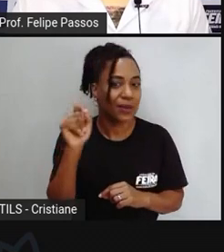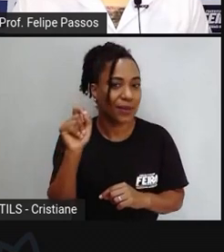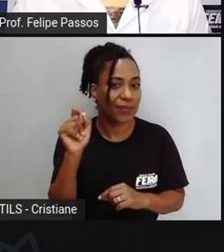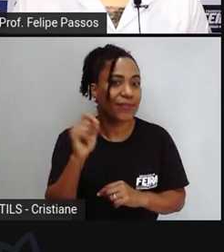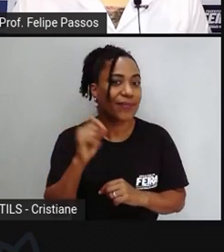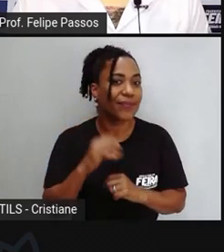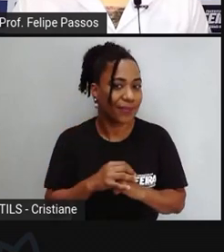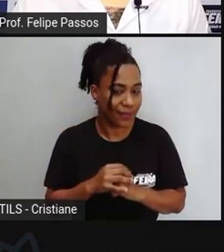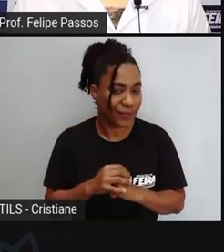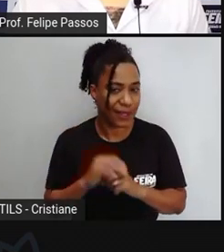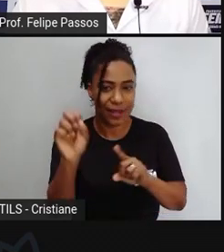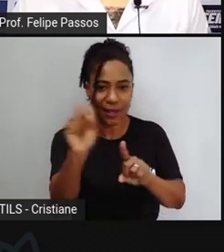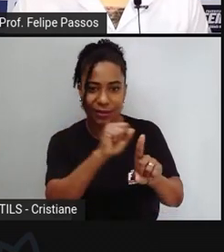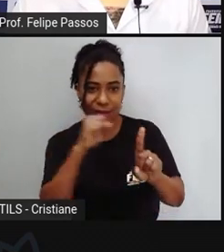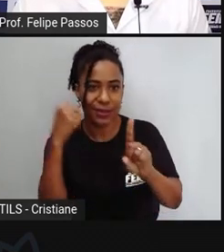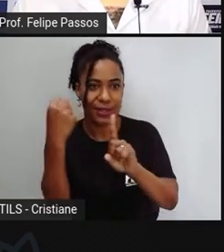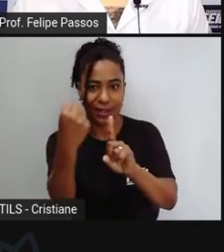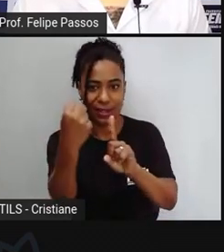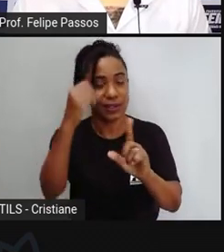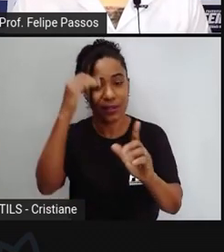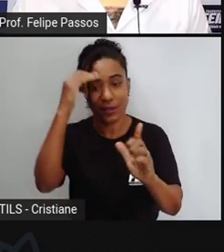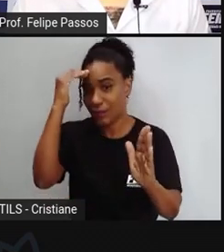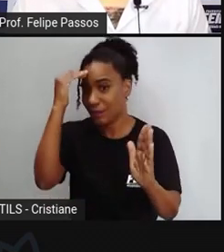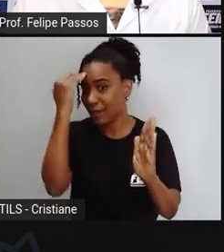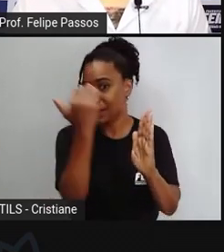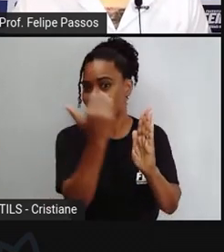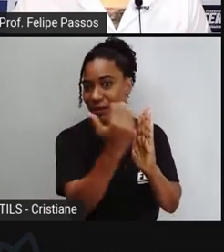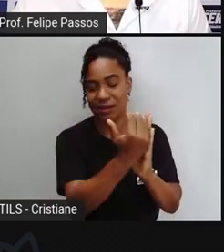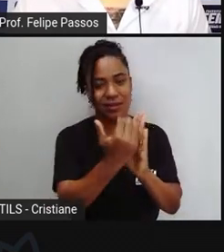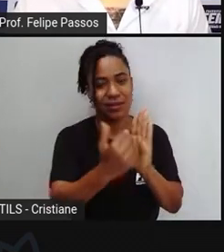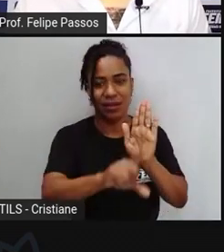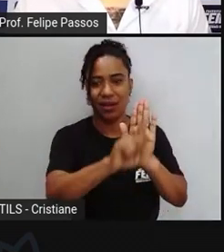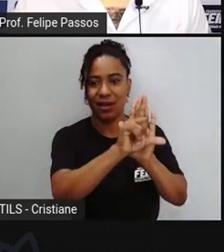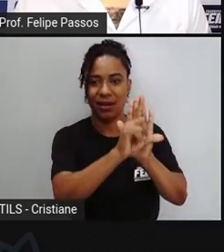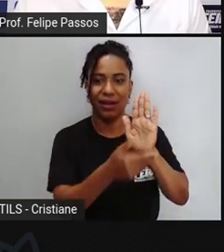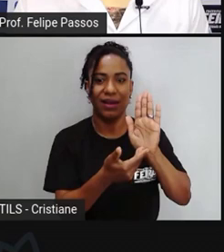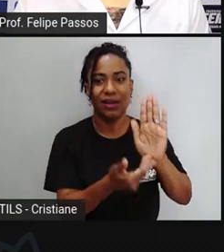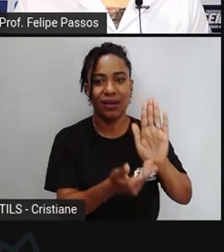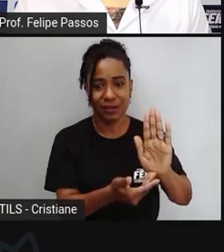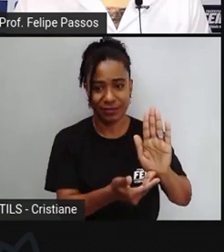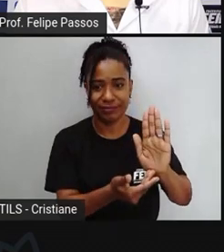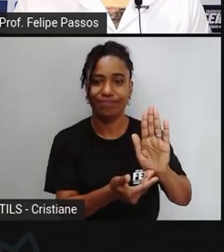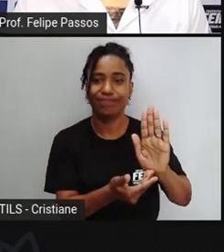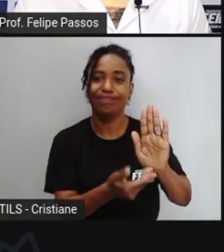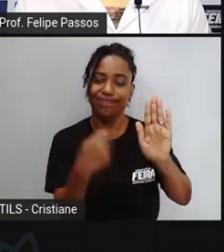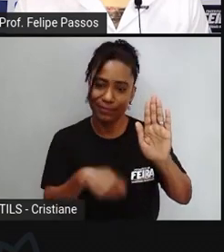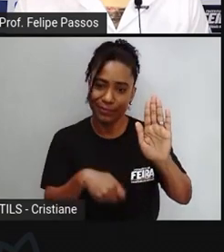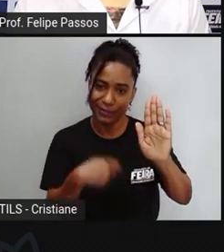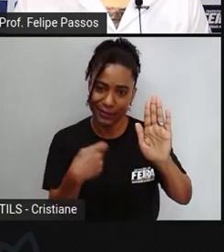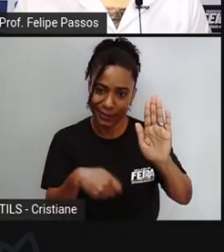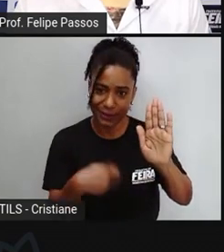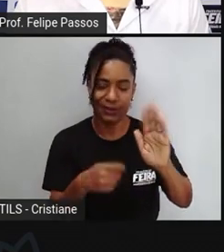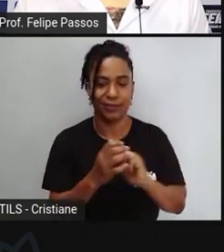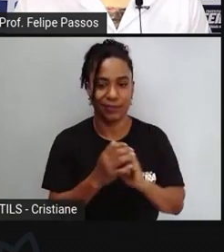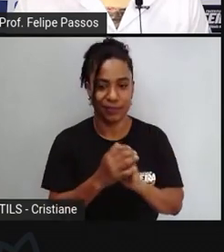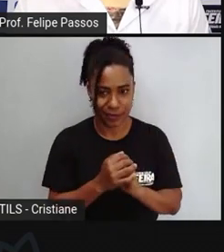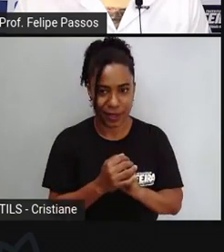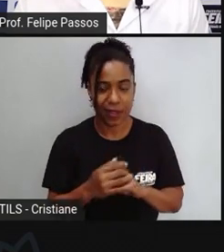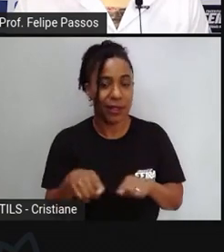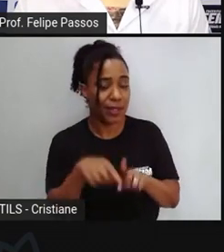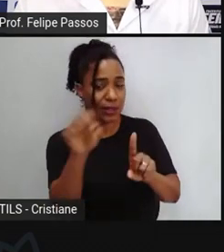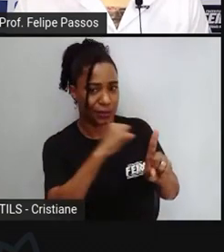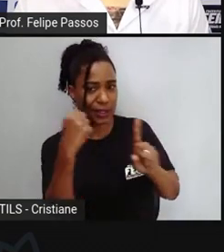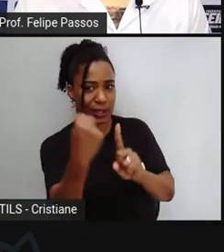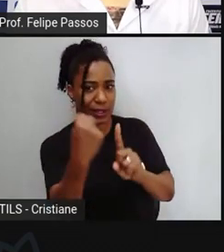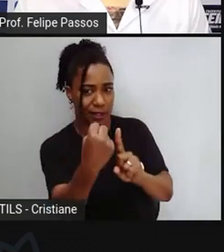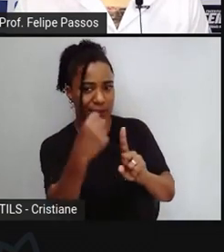legalidade. A sociedade deve não aceitar qualquer